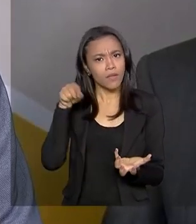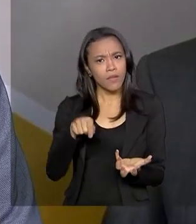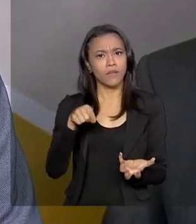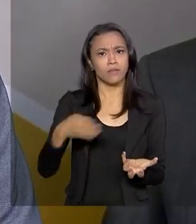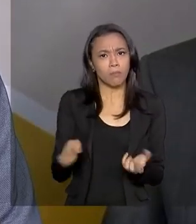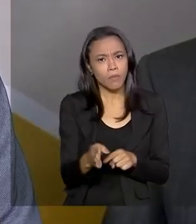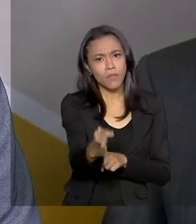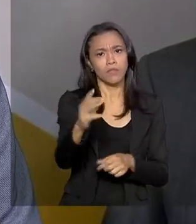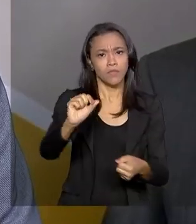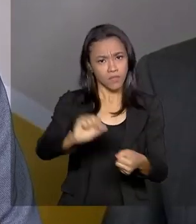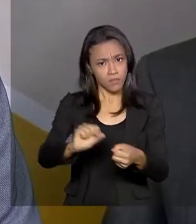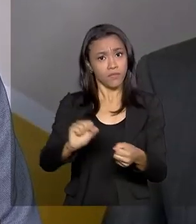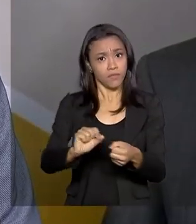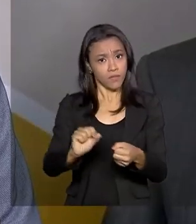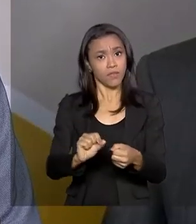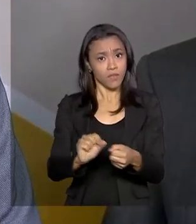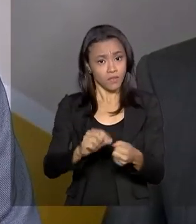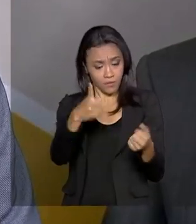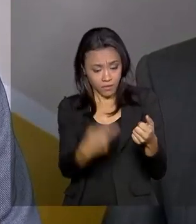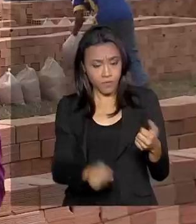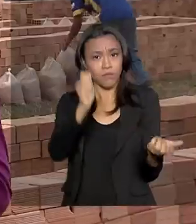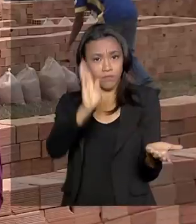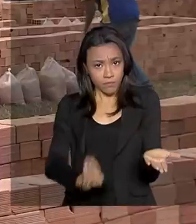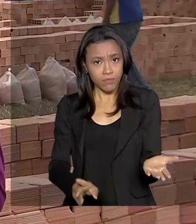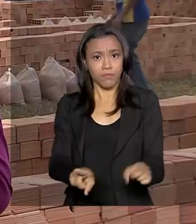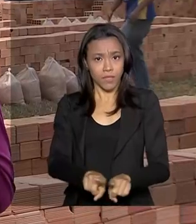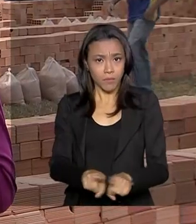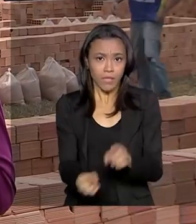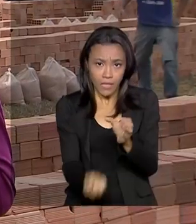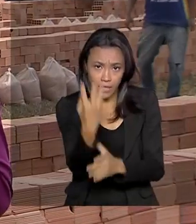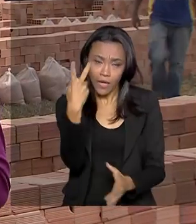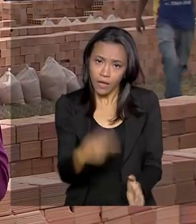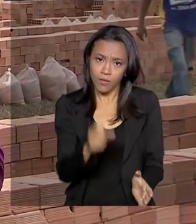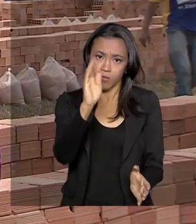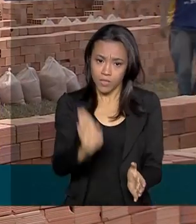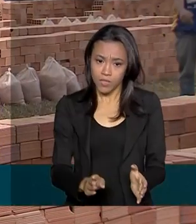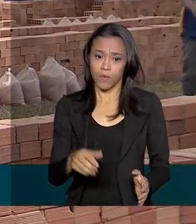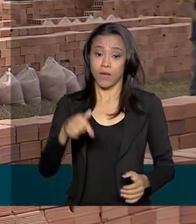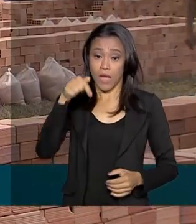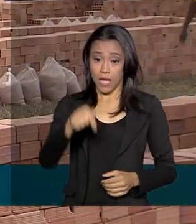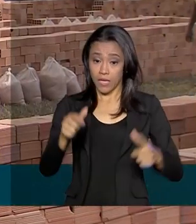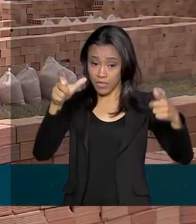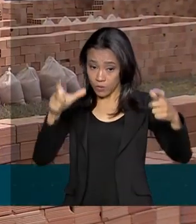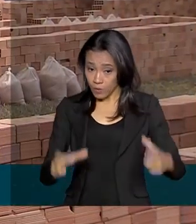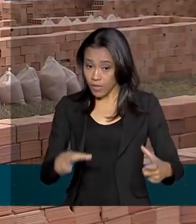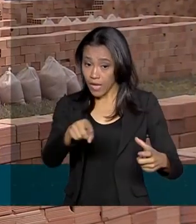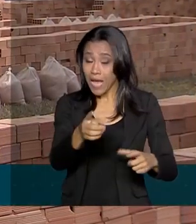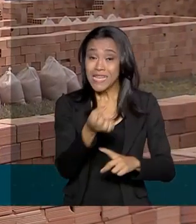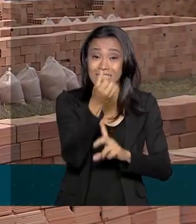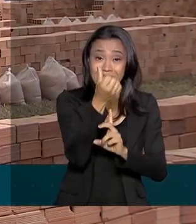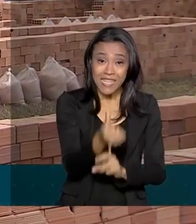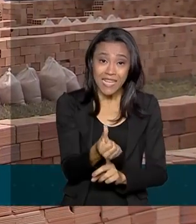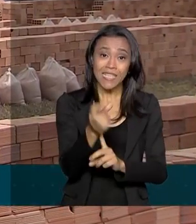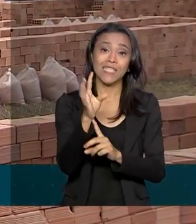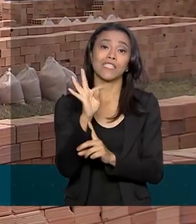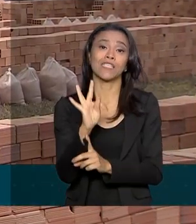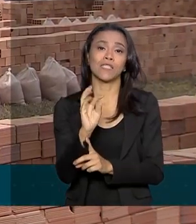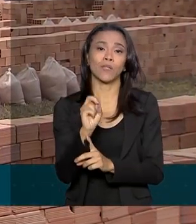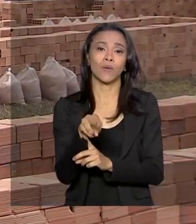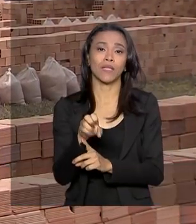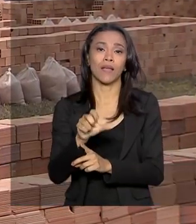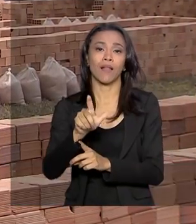seja produzido por meus compatriotas brasileiros. Aqui nesse local serão assadas seis toneladas de tambaqui e